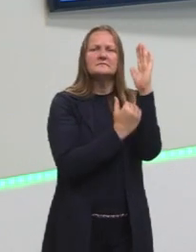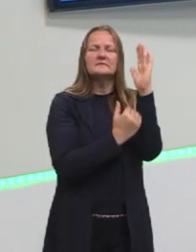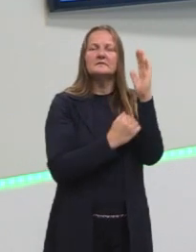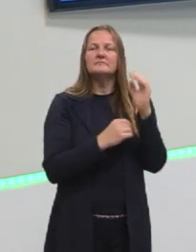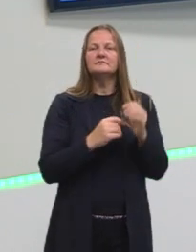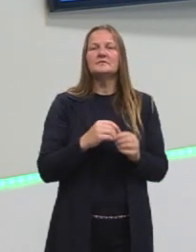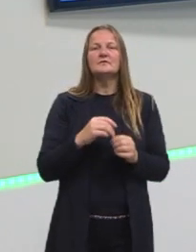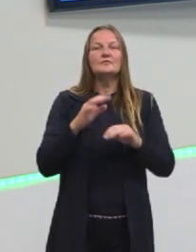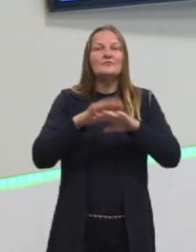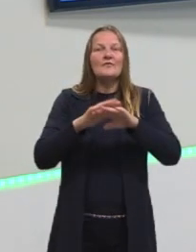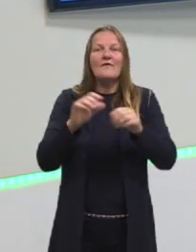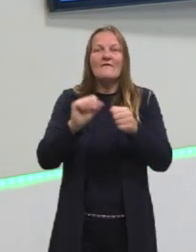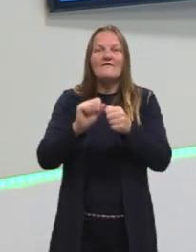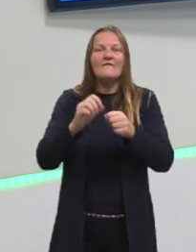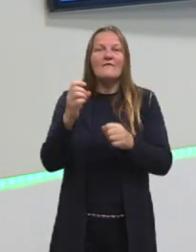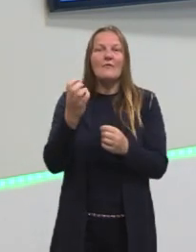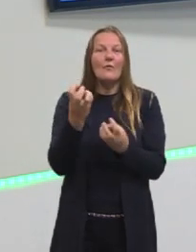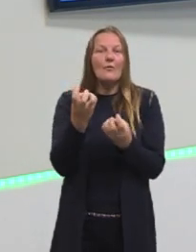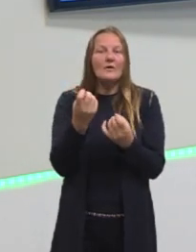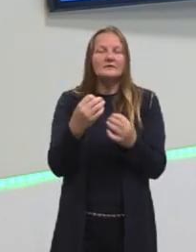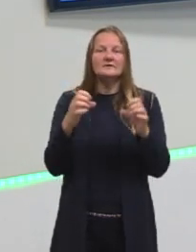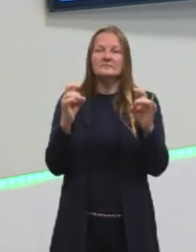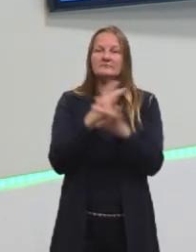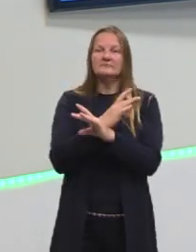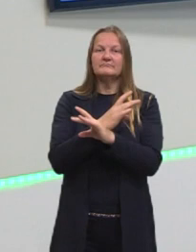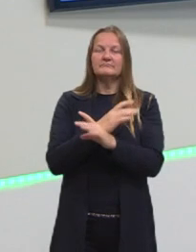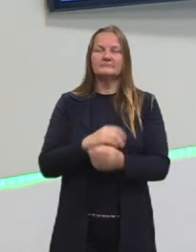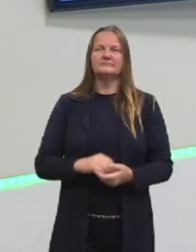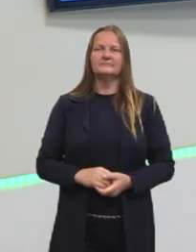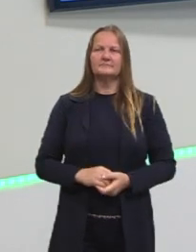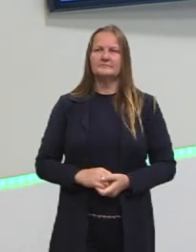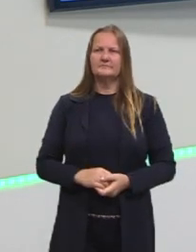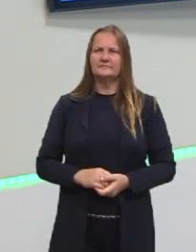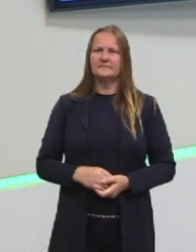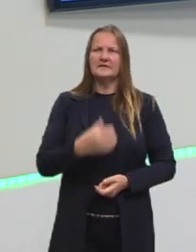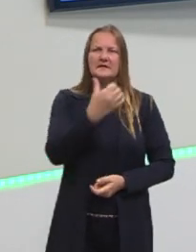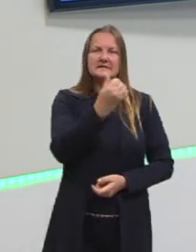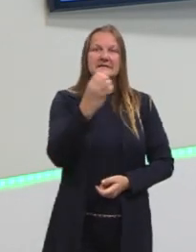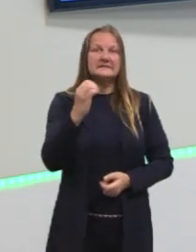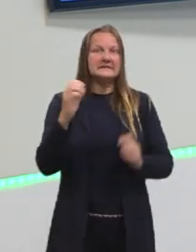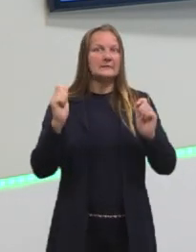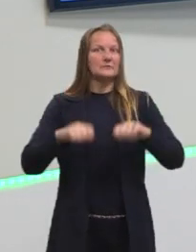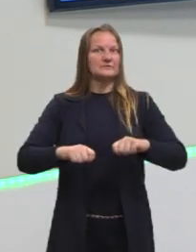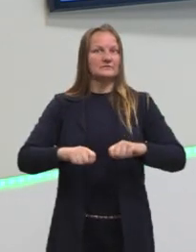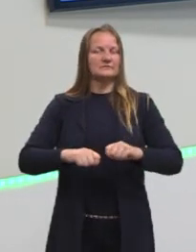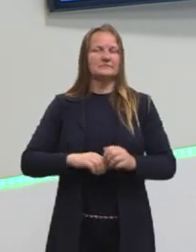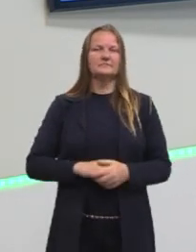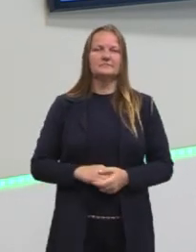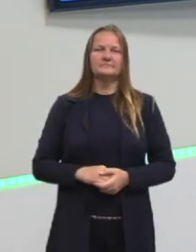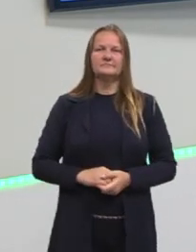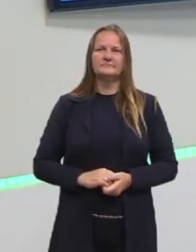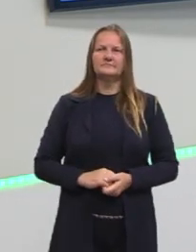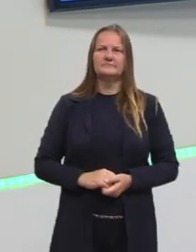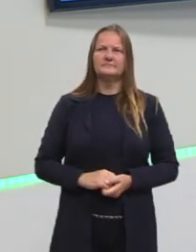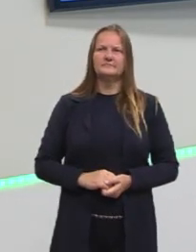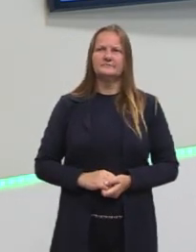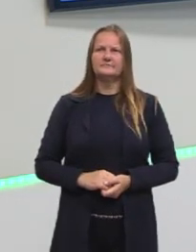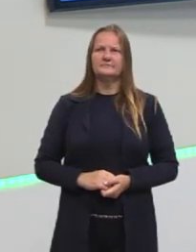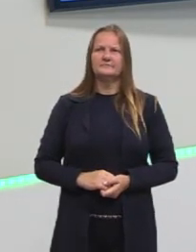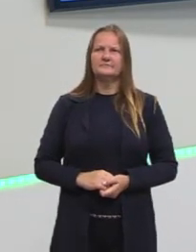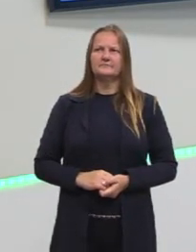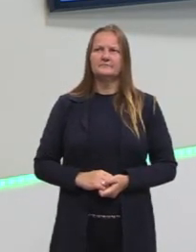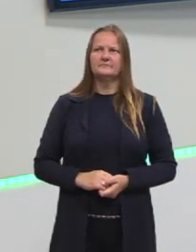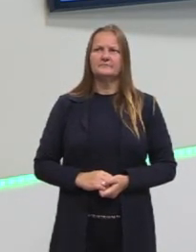nós calculamos quantas são. E aí nós teríamos 60 possibilidades, então. Esse foi o